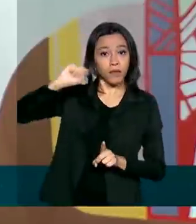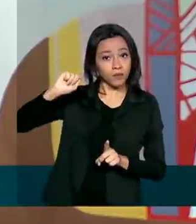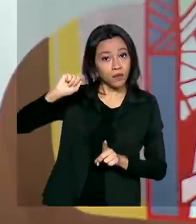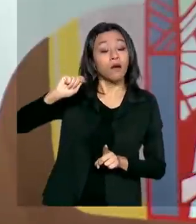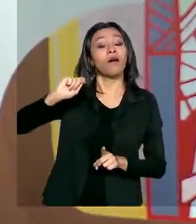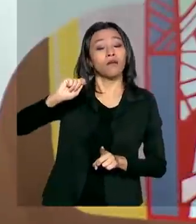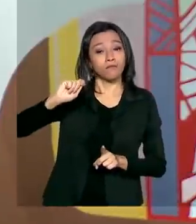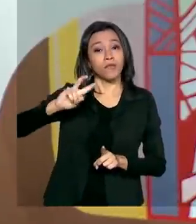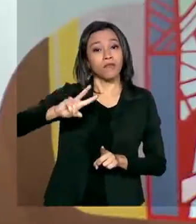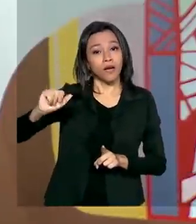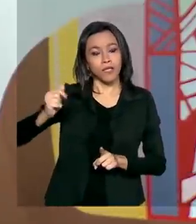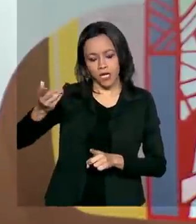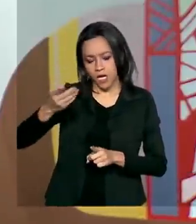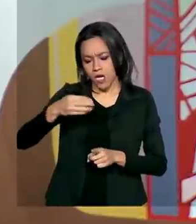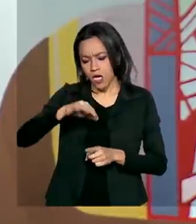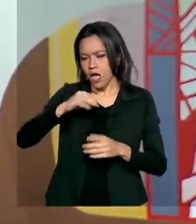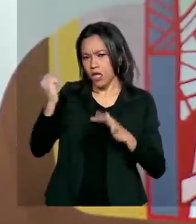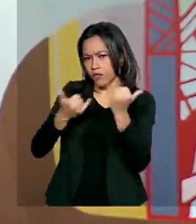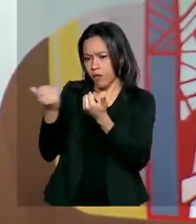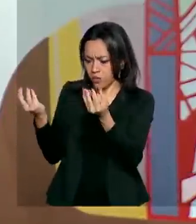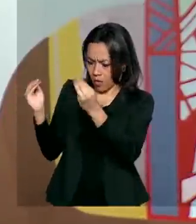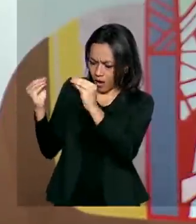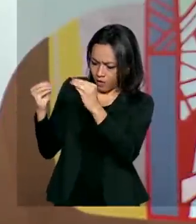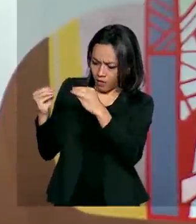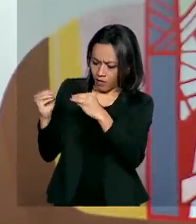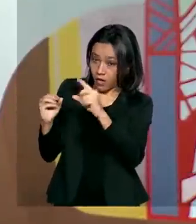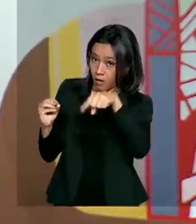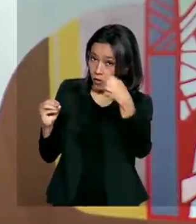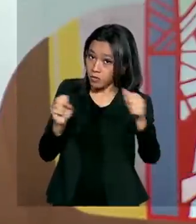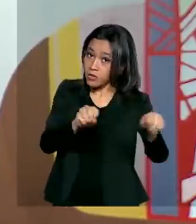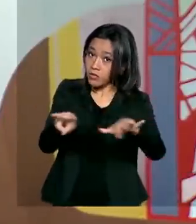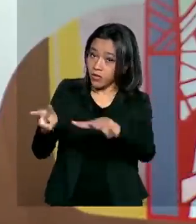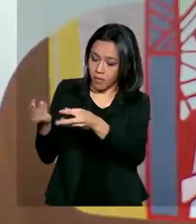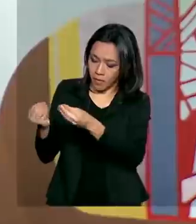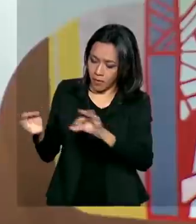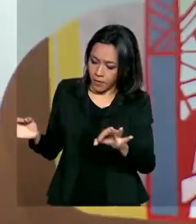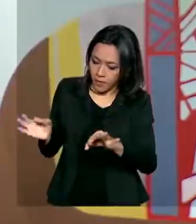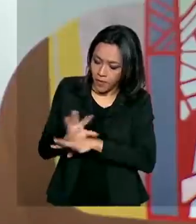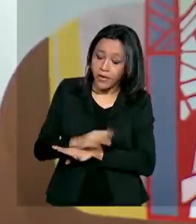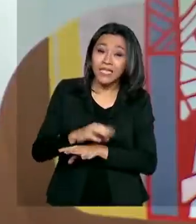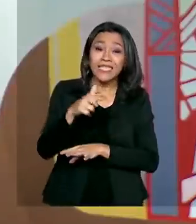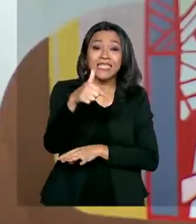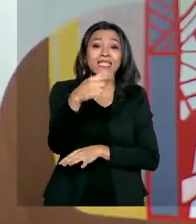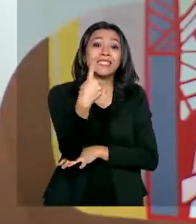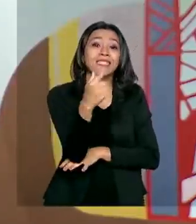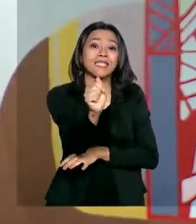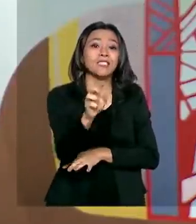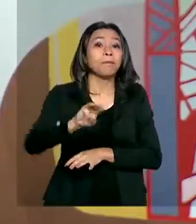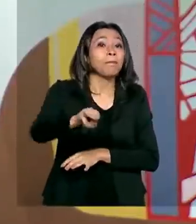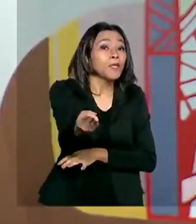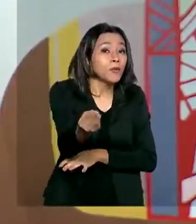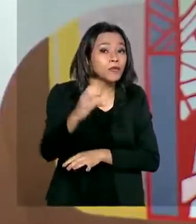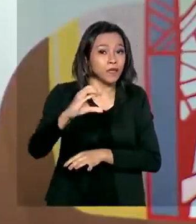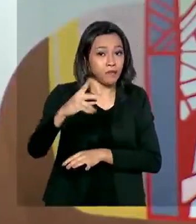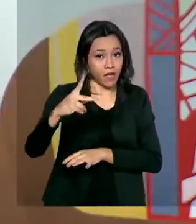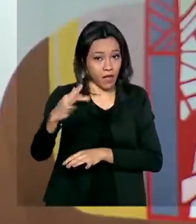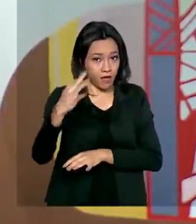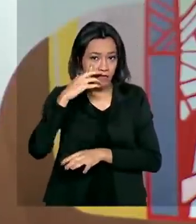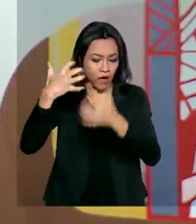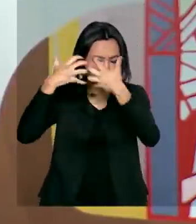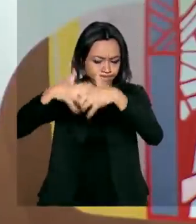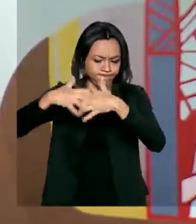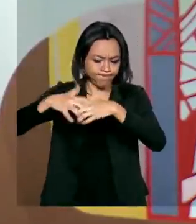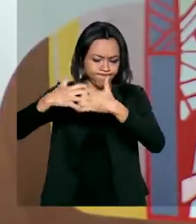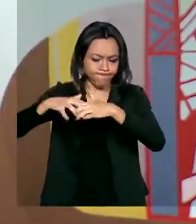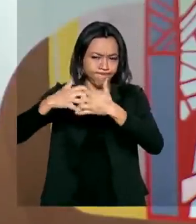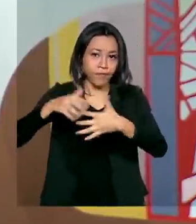solicitações processadas até a próxima semana. 17 milhões de CPFs estão em análise, tanto de pessoas